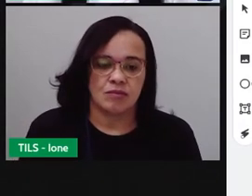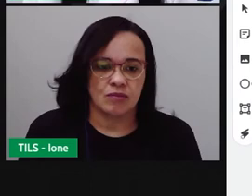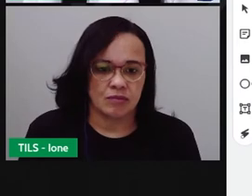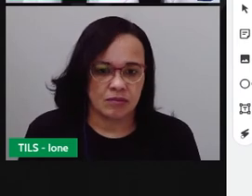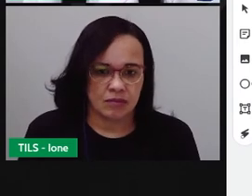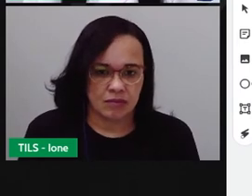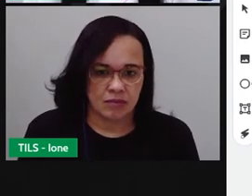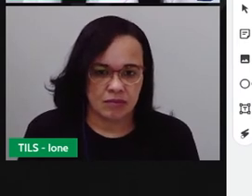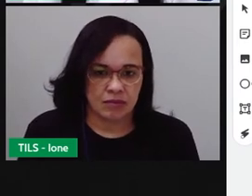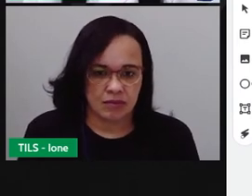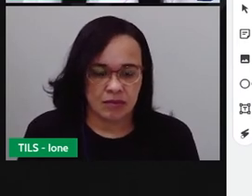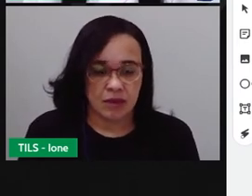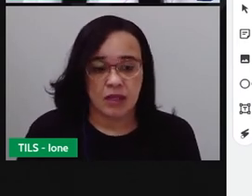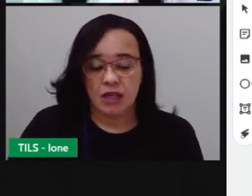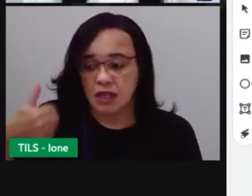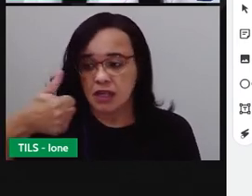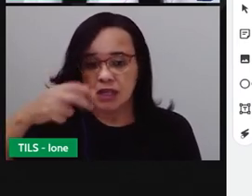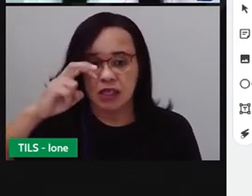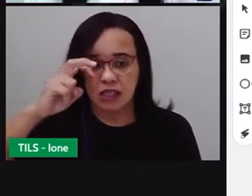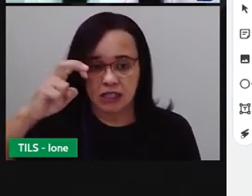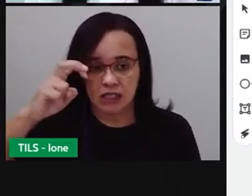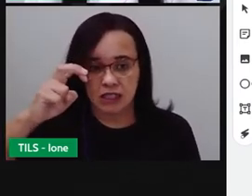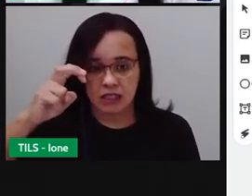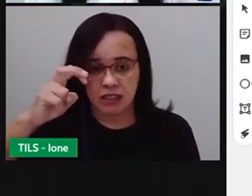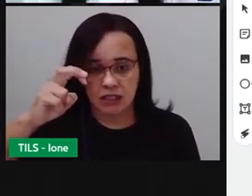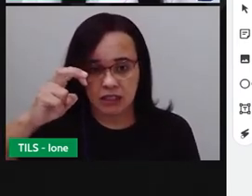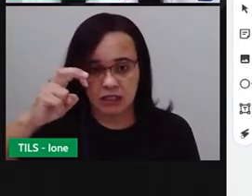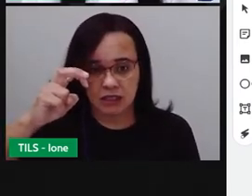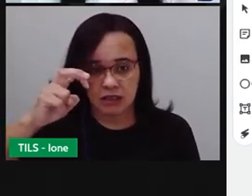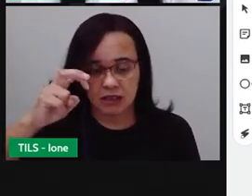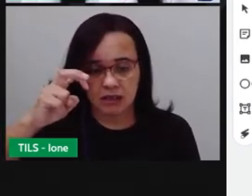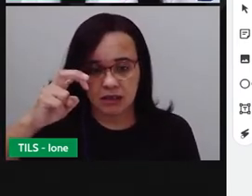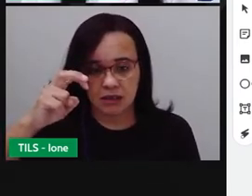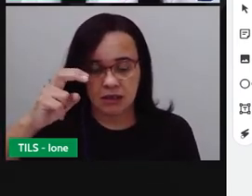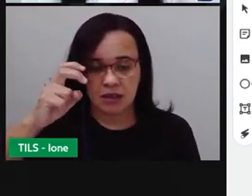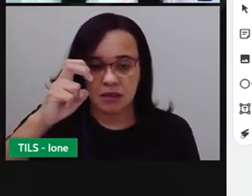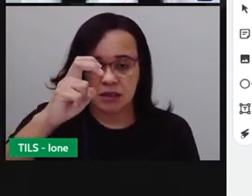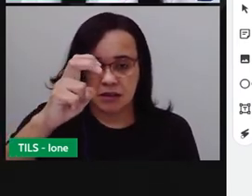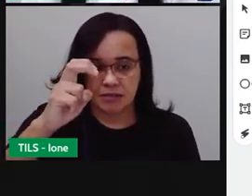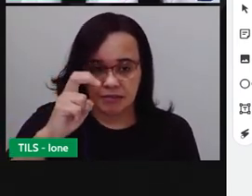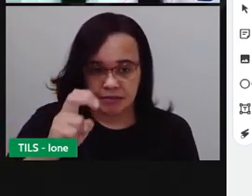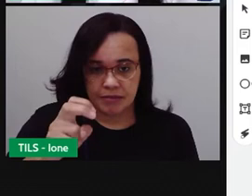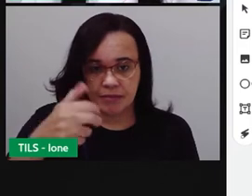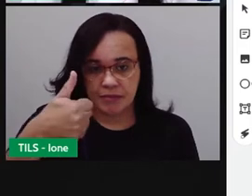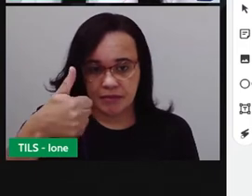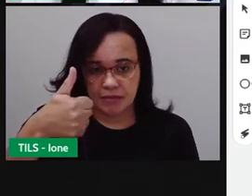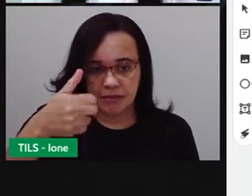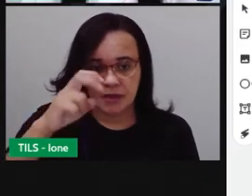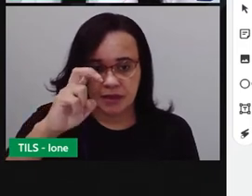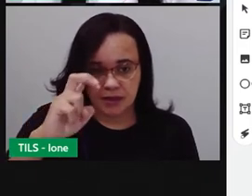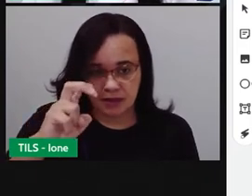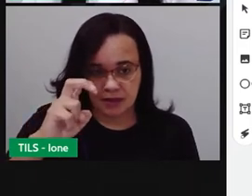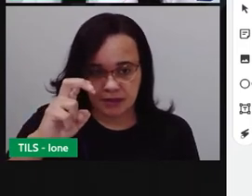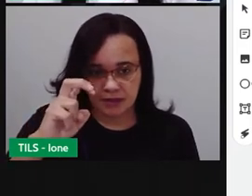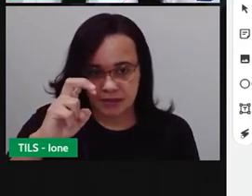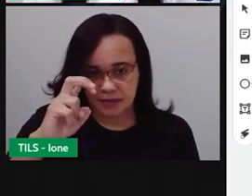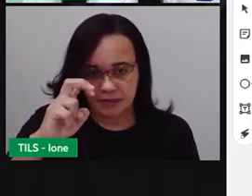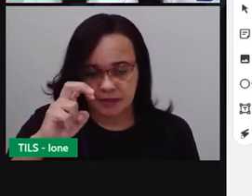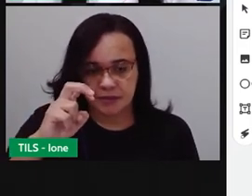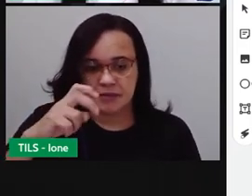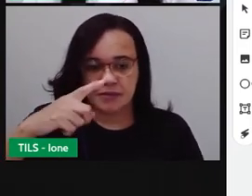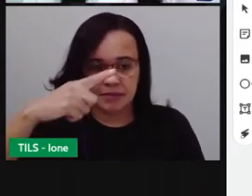Tem um número embaixo do outro. Vou colocar aqui, ó, o símbolo da adição.